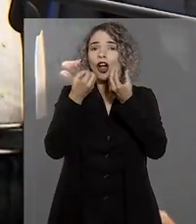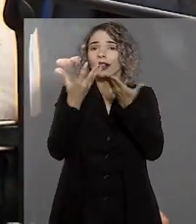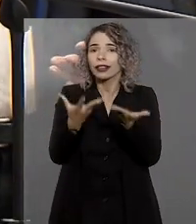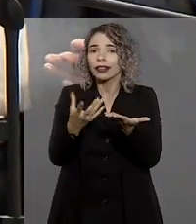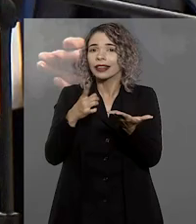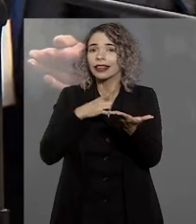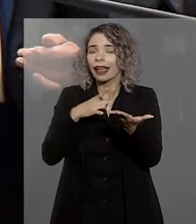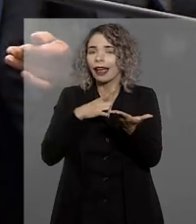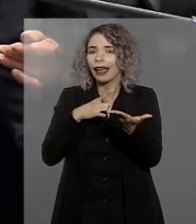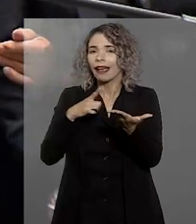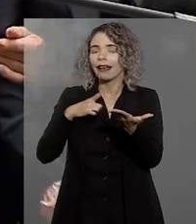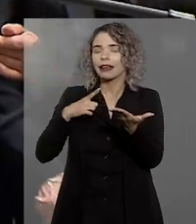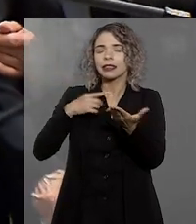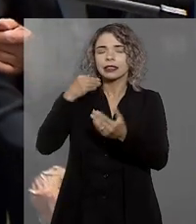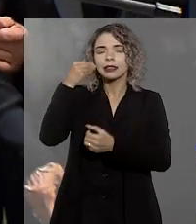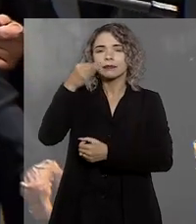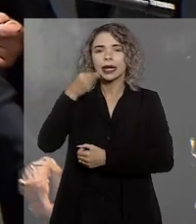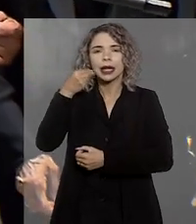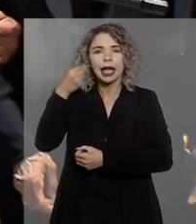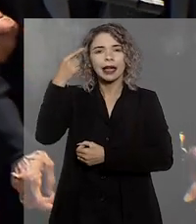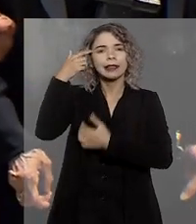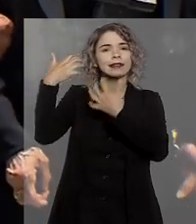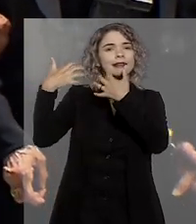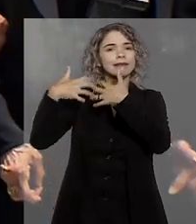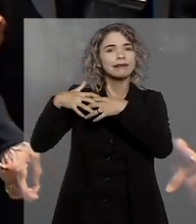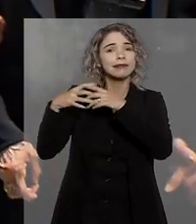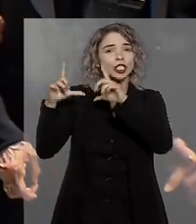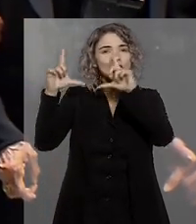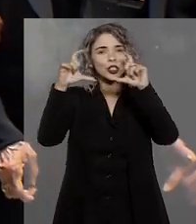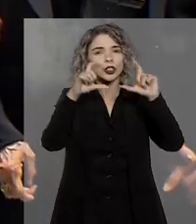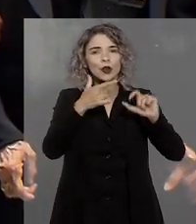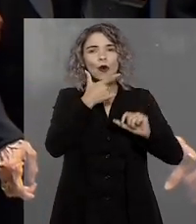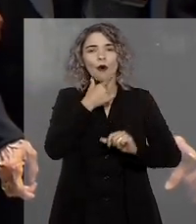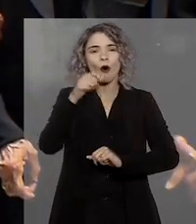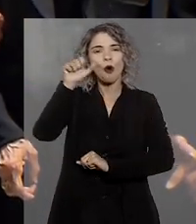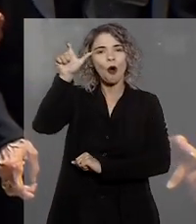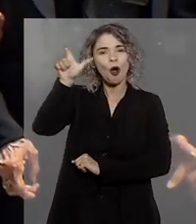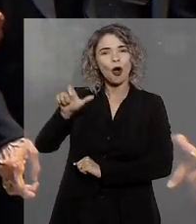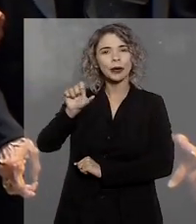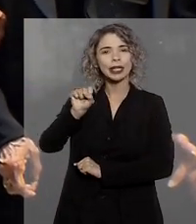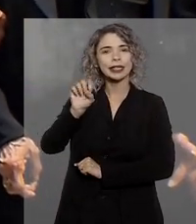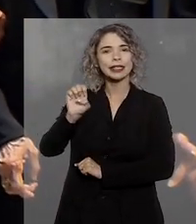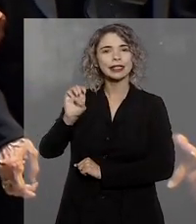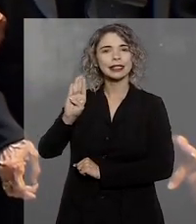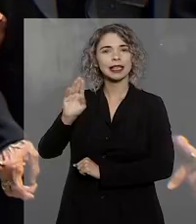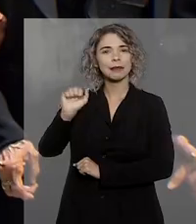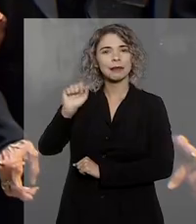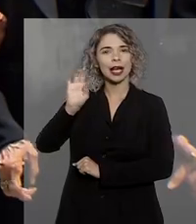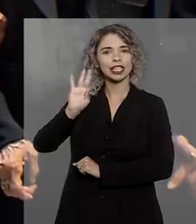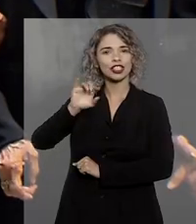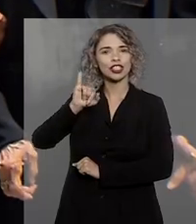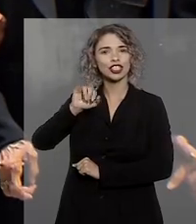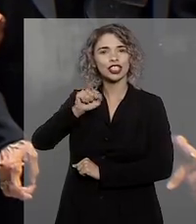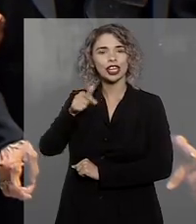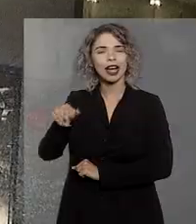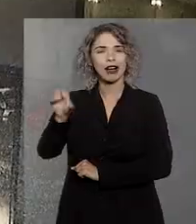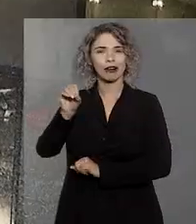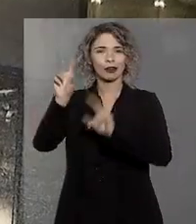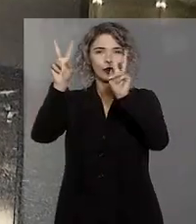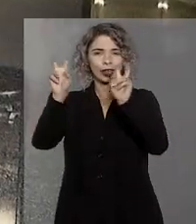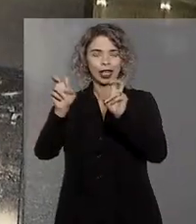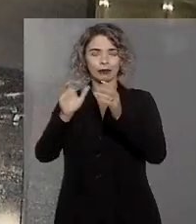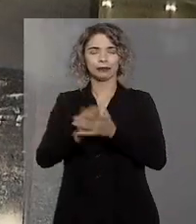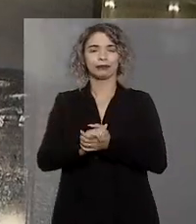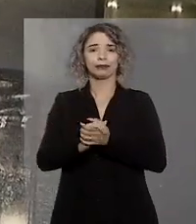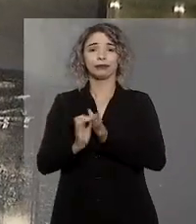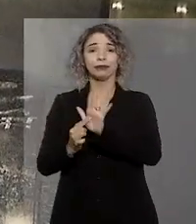que contar com a experiência, a lucidez e as lentes de Sebastião Salgado no trato do tema. A